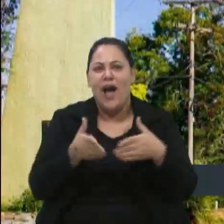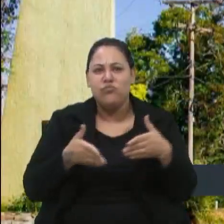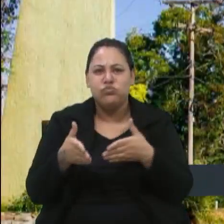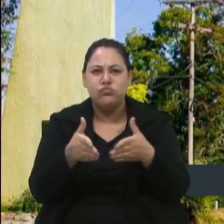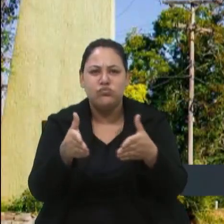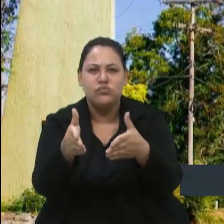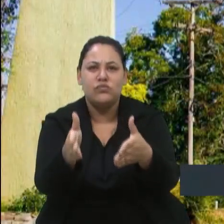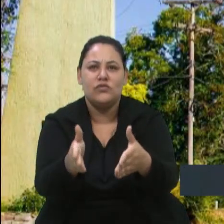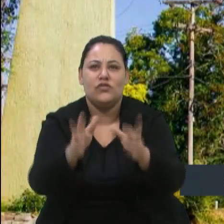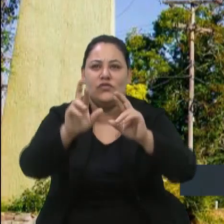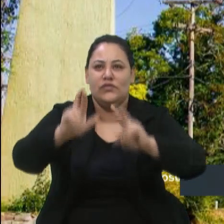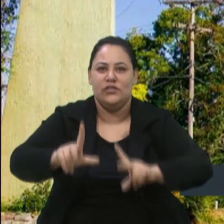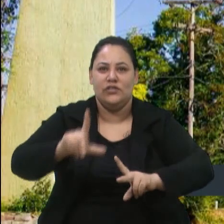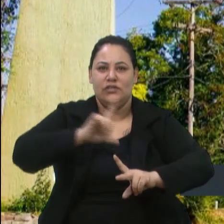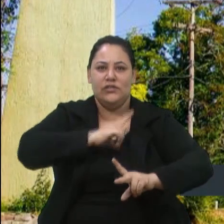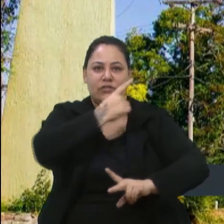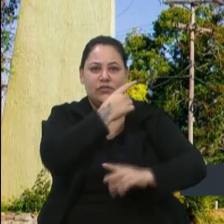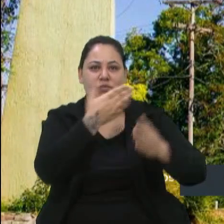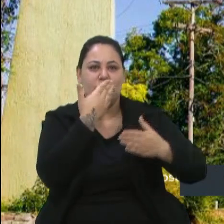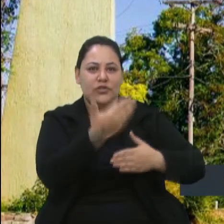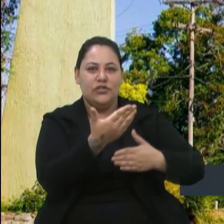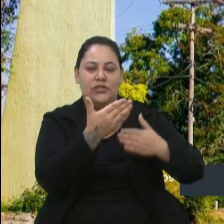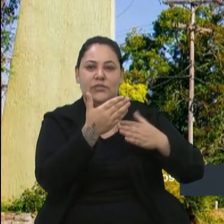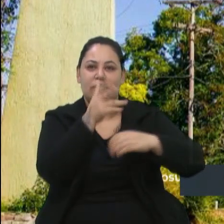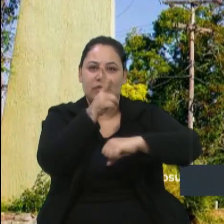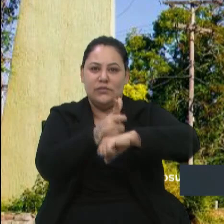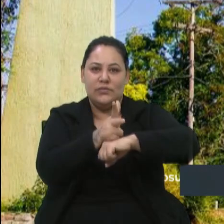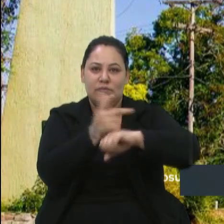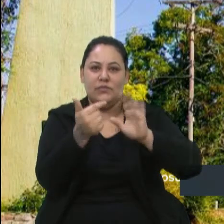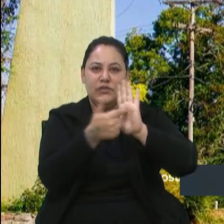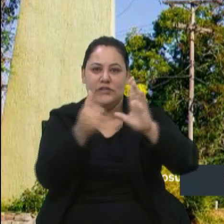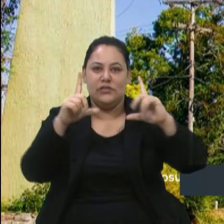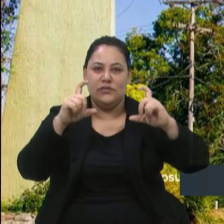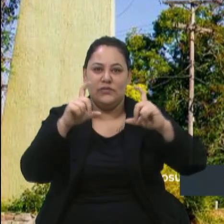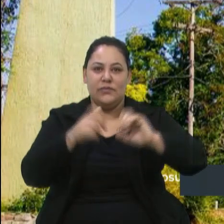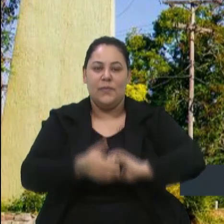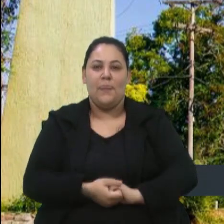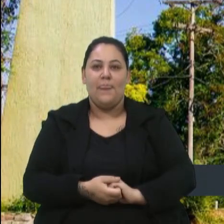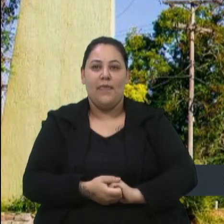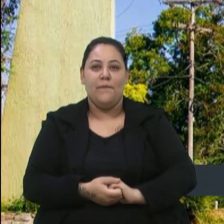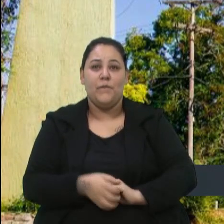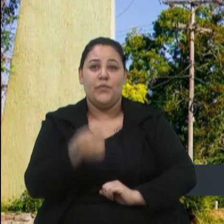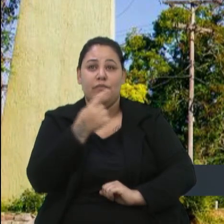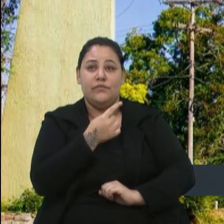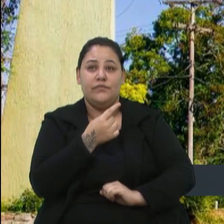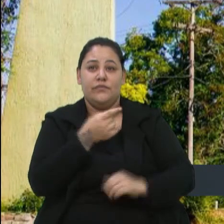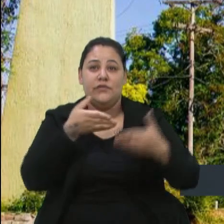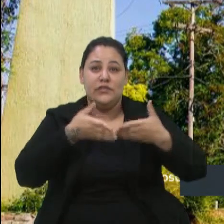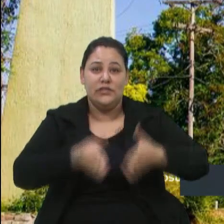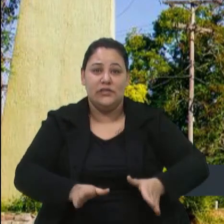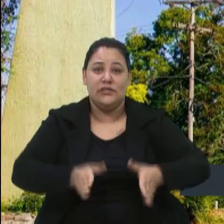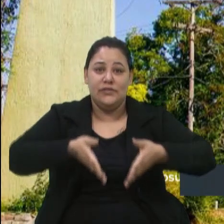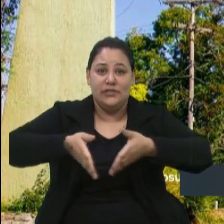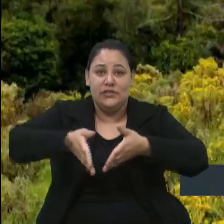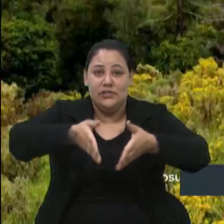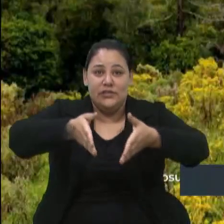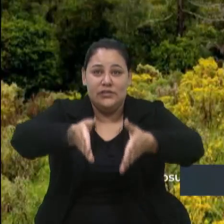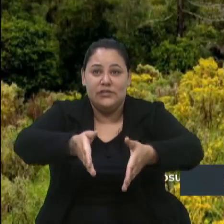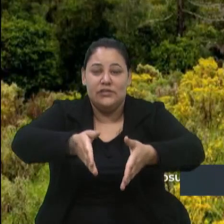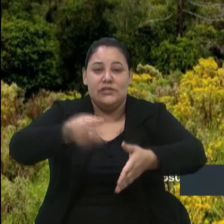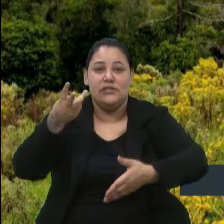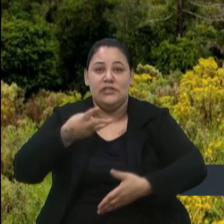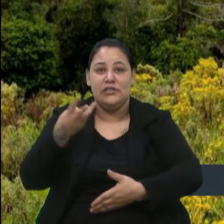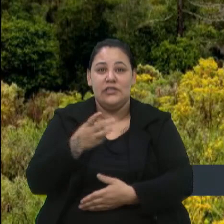gente tem, vou pedir para a TV Câmara mostrar um pouquinho das fotos. Por aqui nasceu Caxias do Sul, a estrada da Terceira